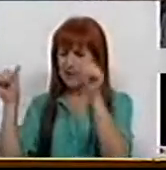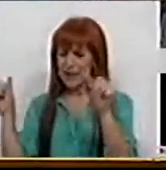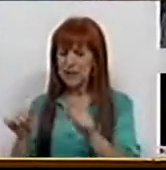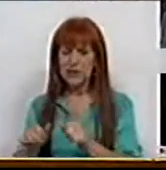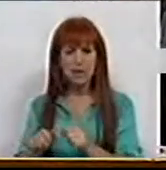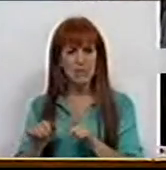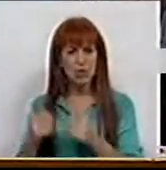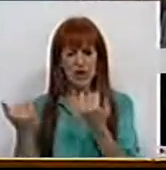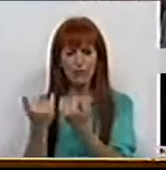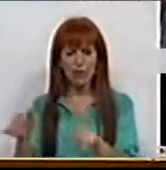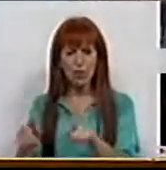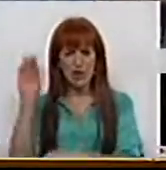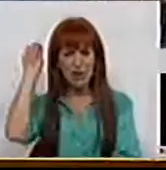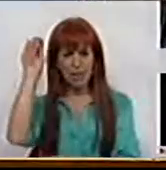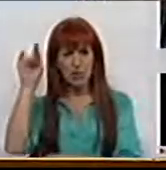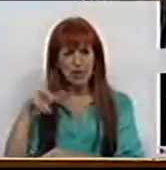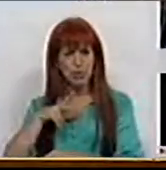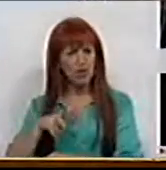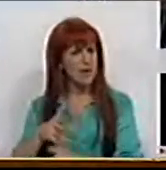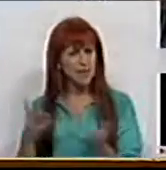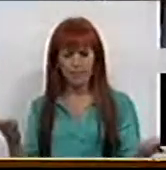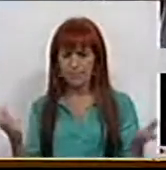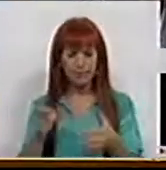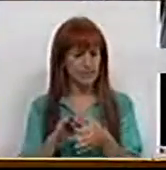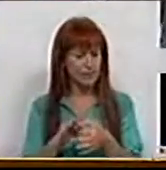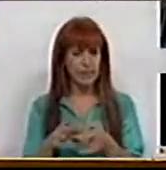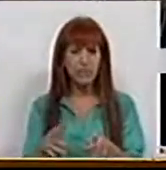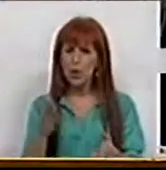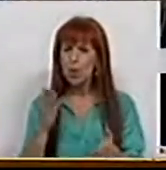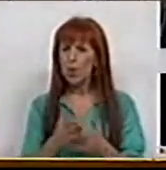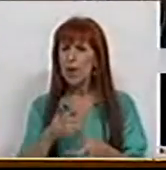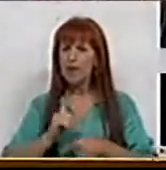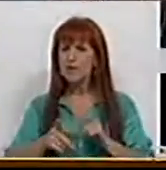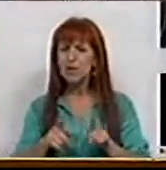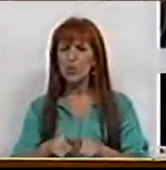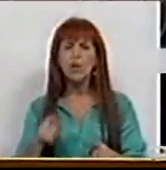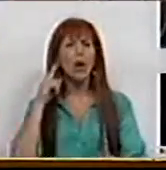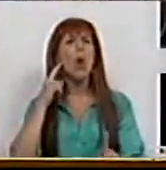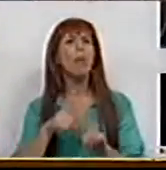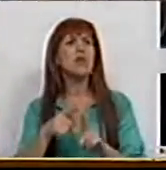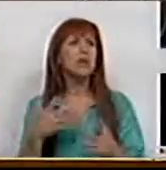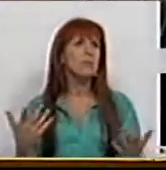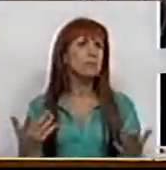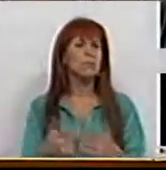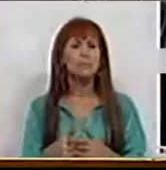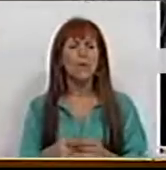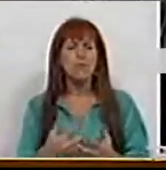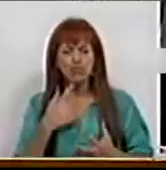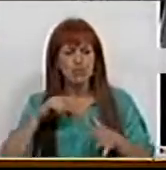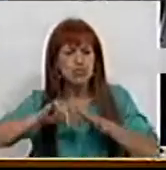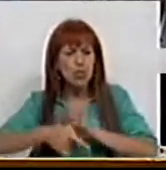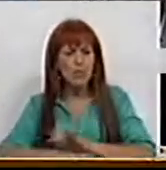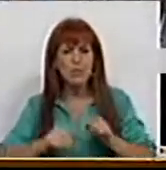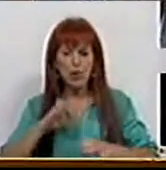de informações da República Portuguesa. E não apenas naquilo que é objeto de uma densa